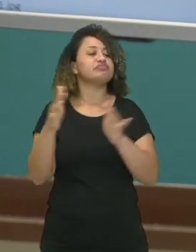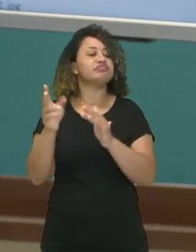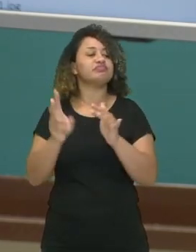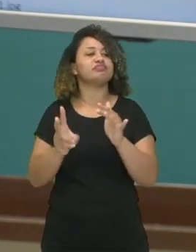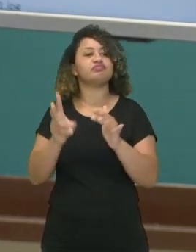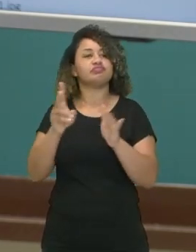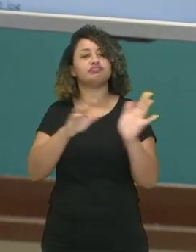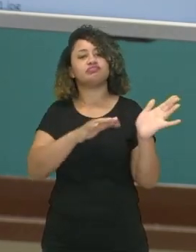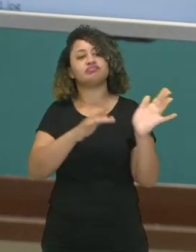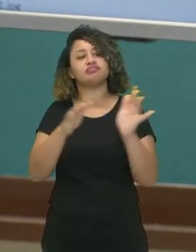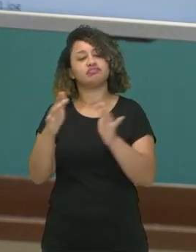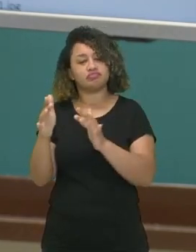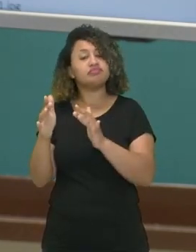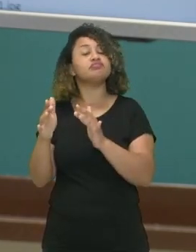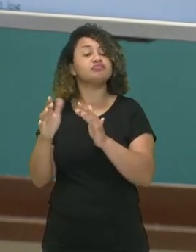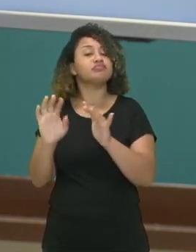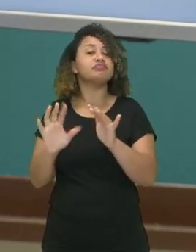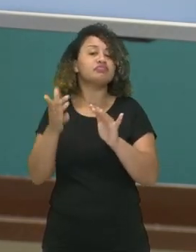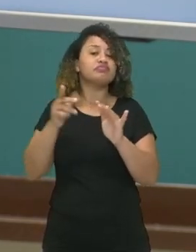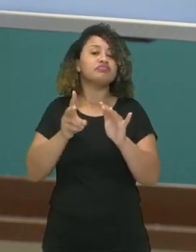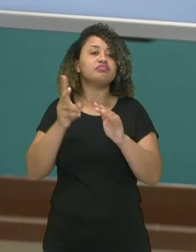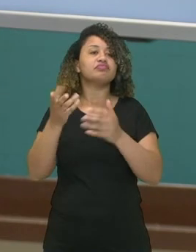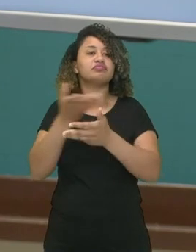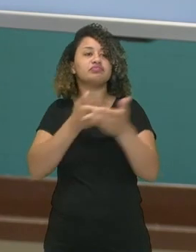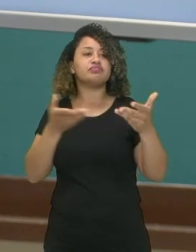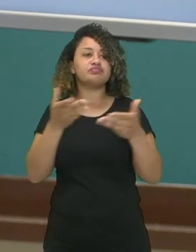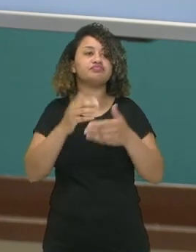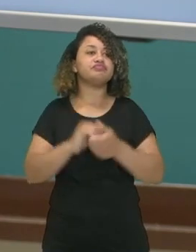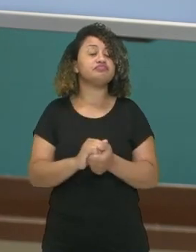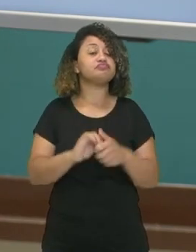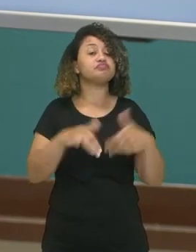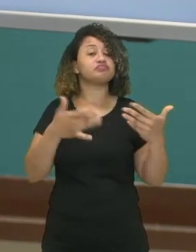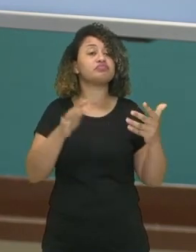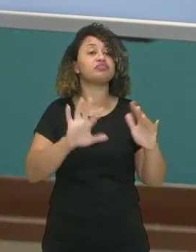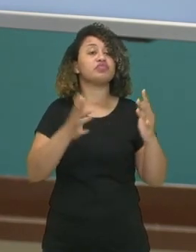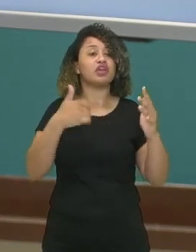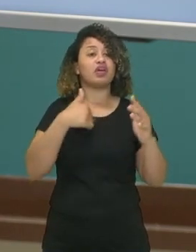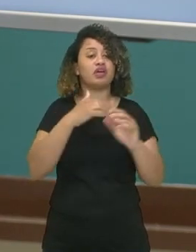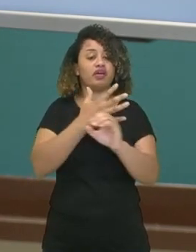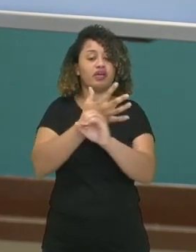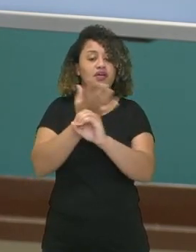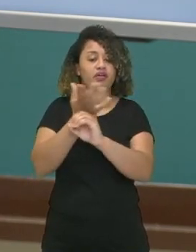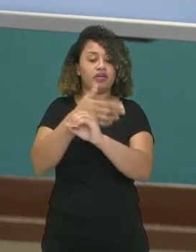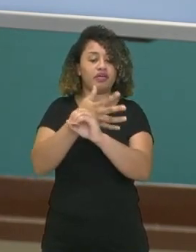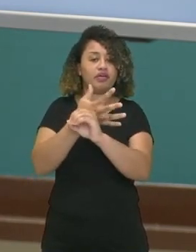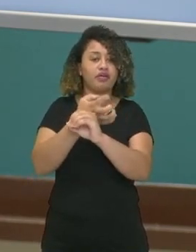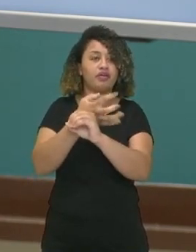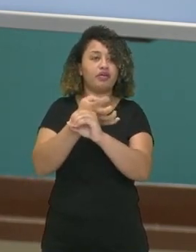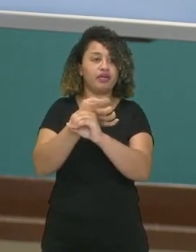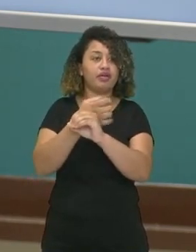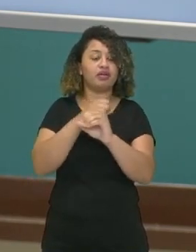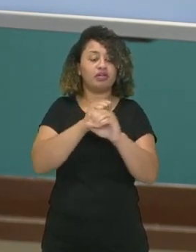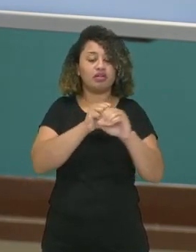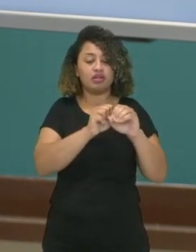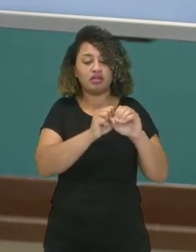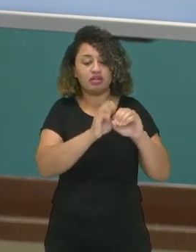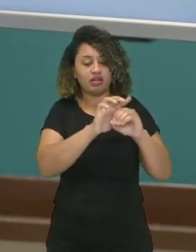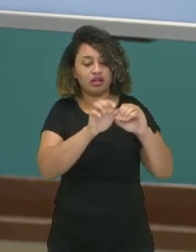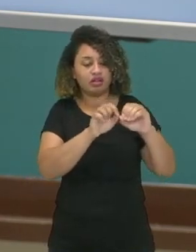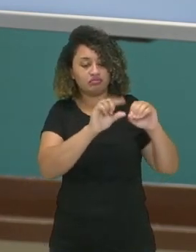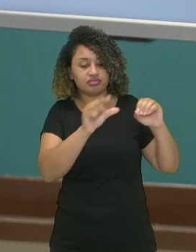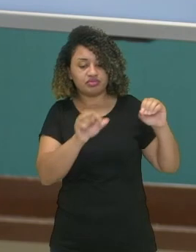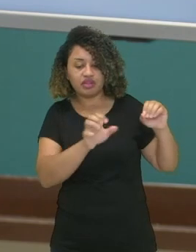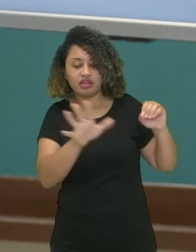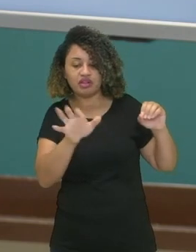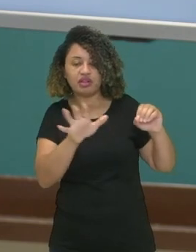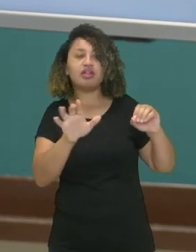passa para o axônio. Quando o impulso nervoso chega na extremidade do axônio, libera uma substância chamada